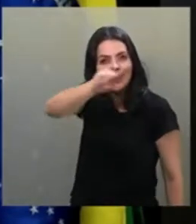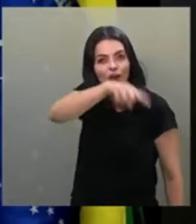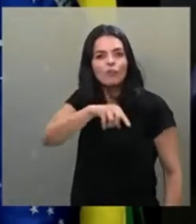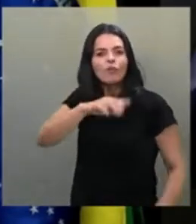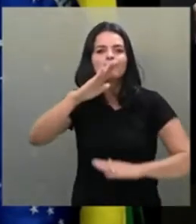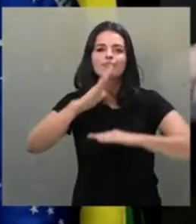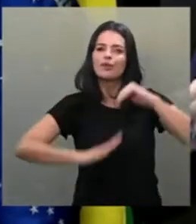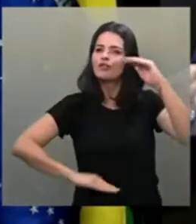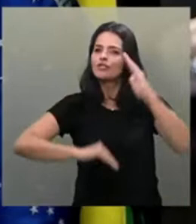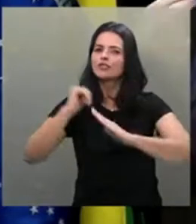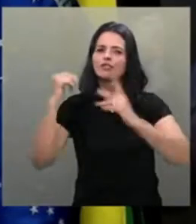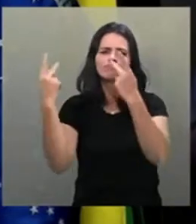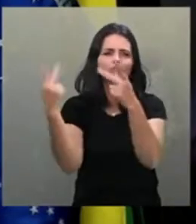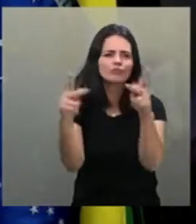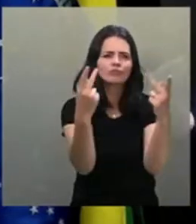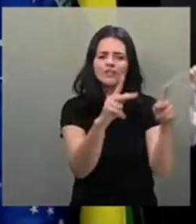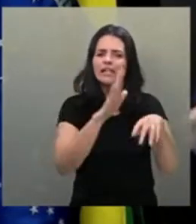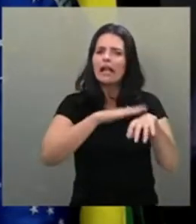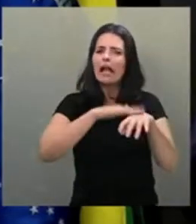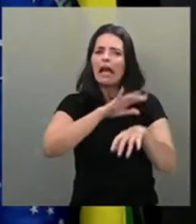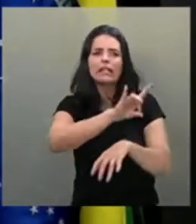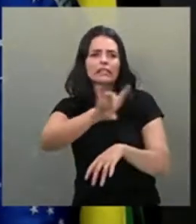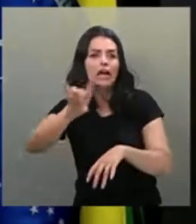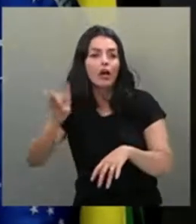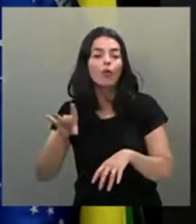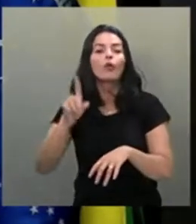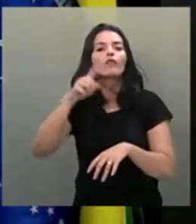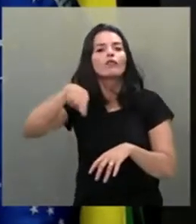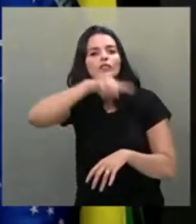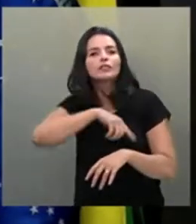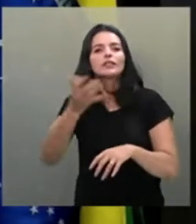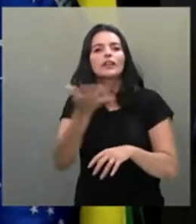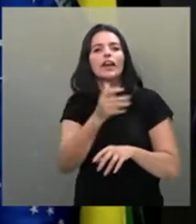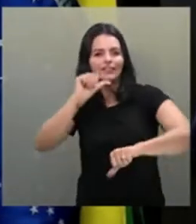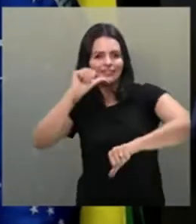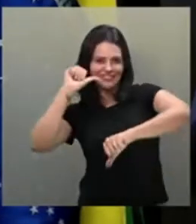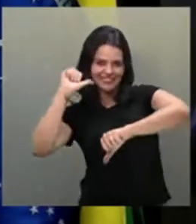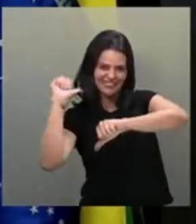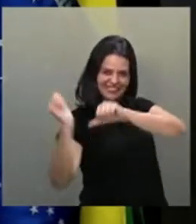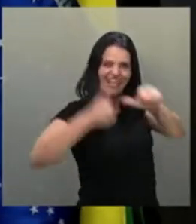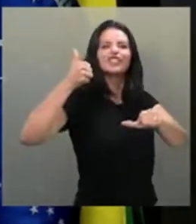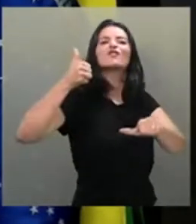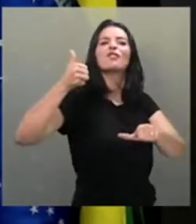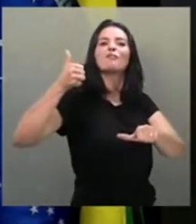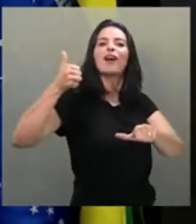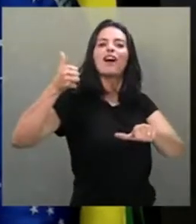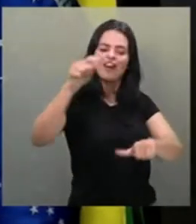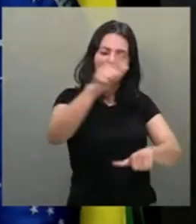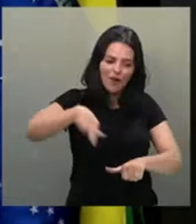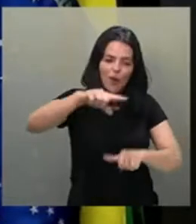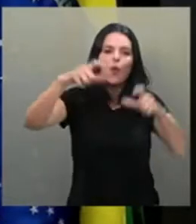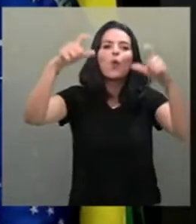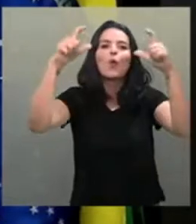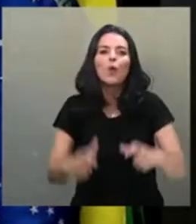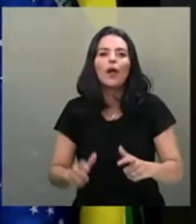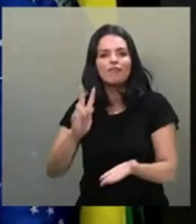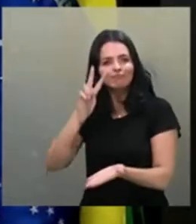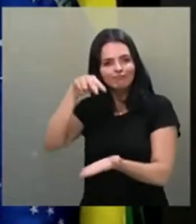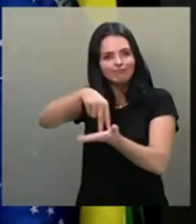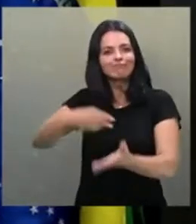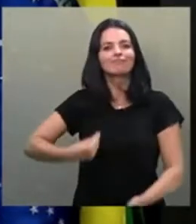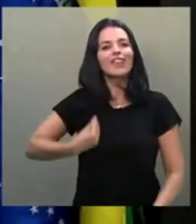profissão que vocês abraçam ou abraçaram, procuram transformar. Vocês transformam o ambiente que